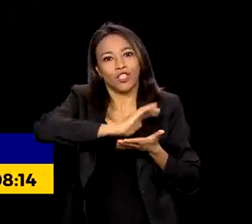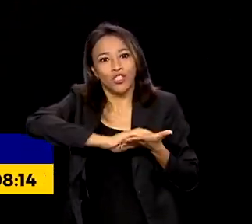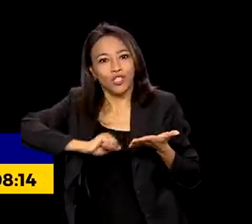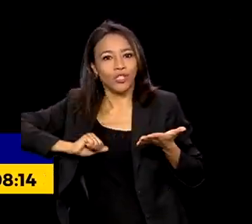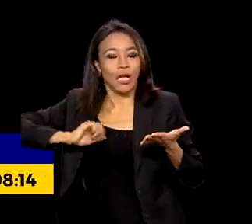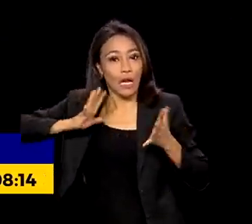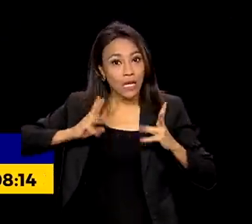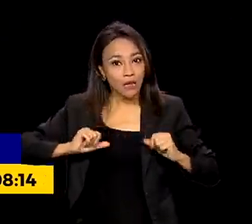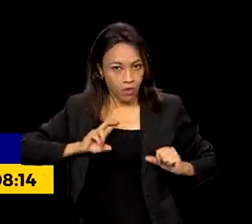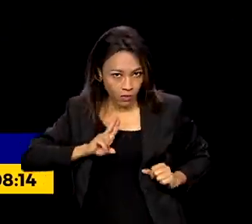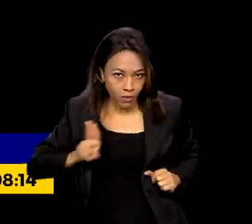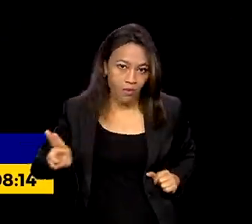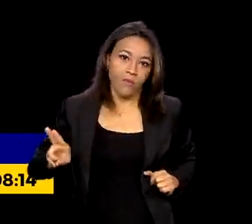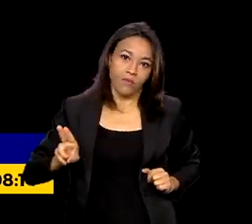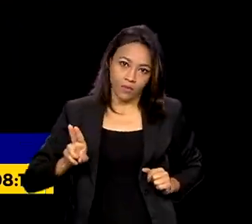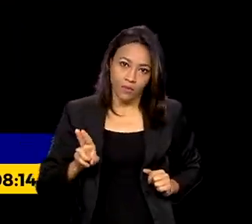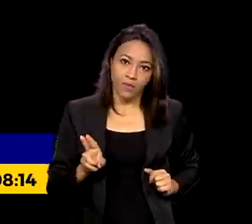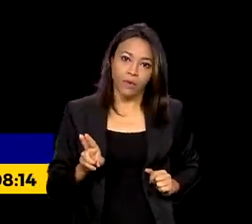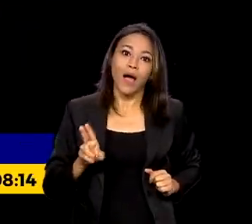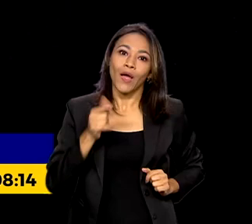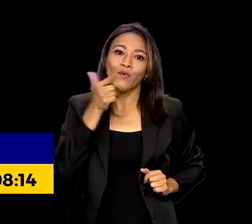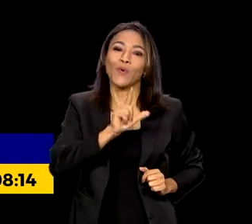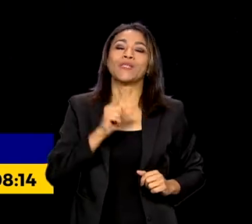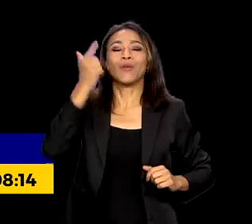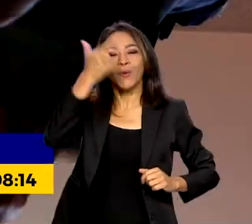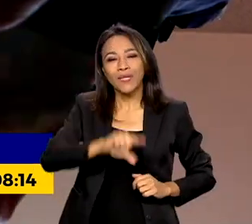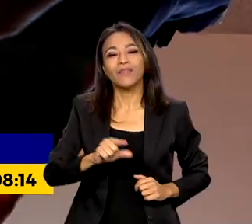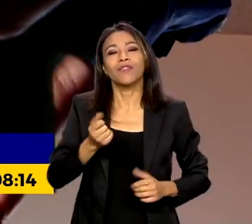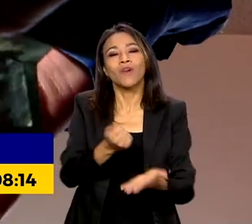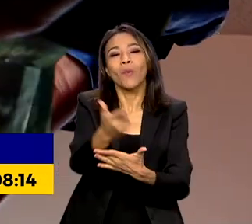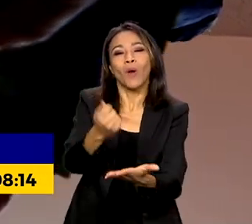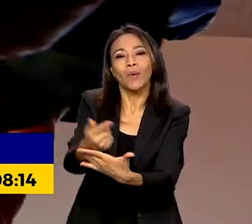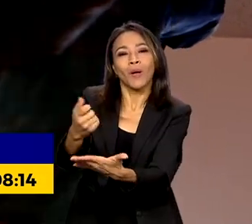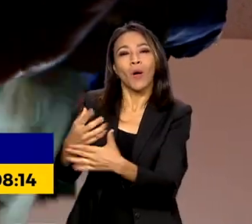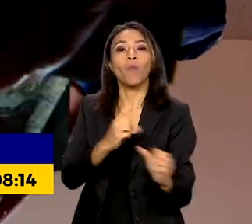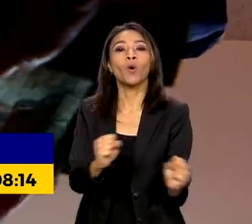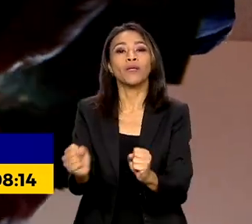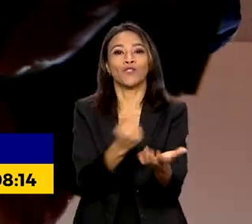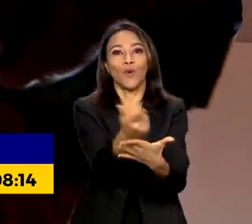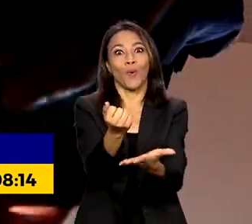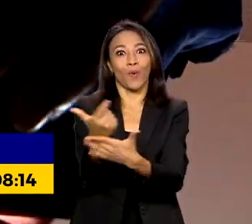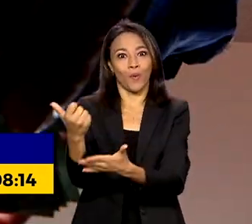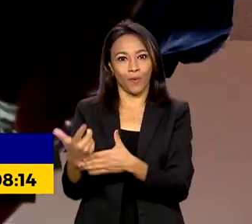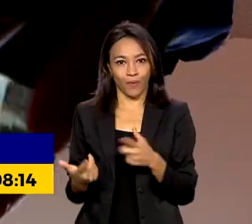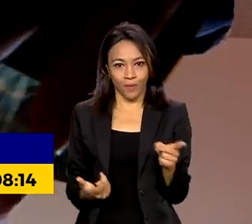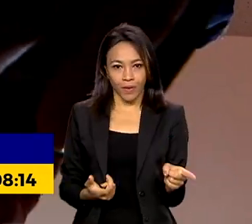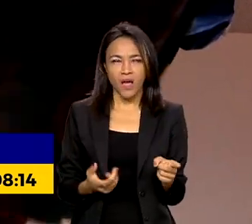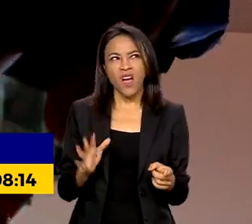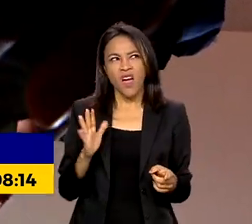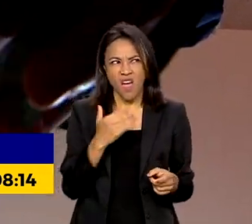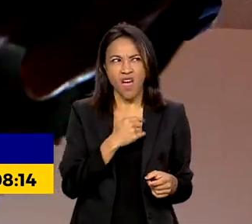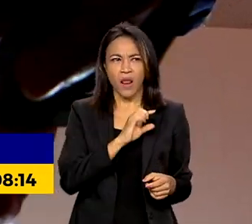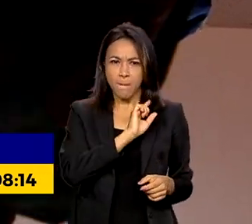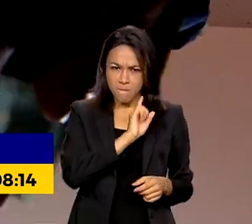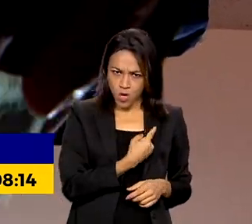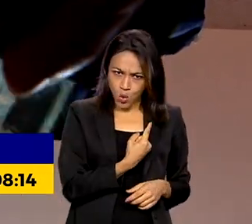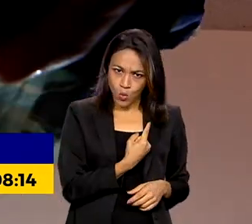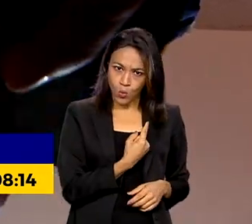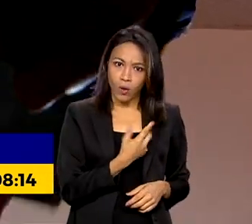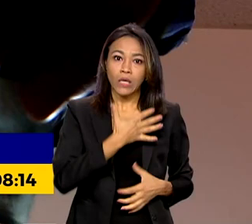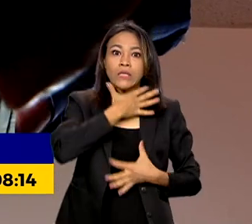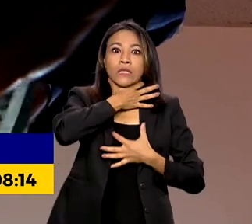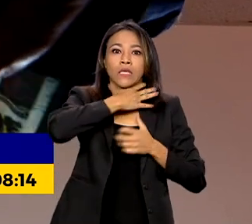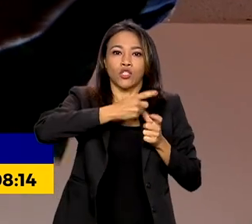poder voltar a ser acesso ao crédito. Era mil, baixou para 300 reais a